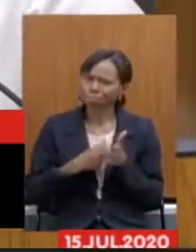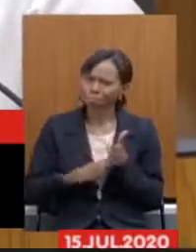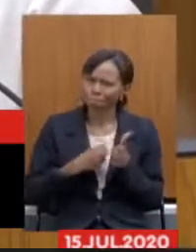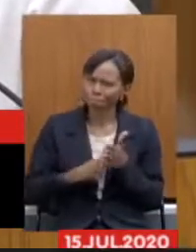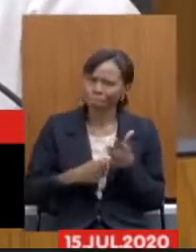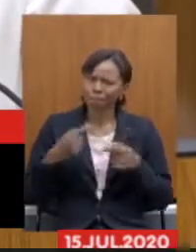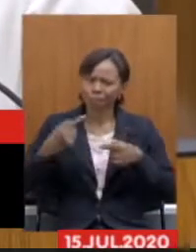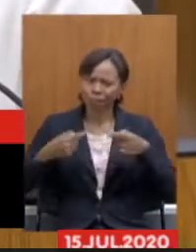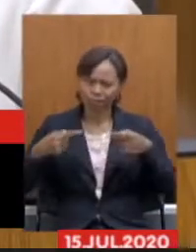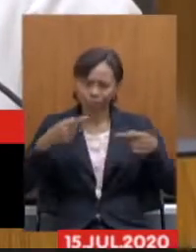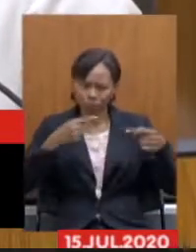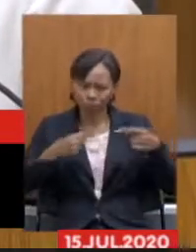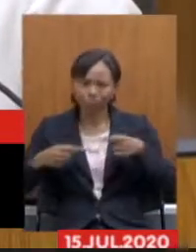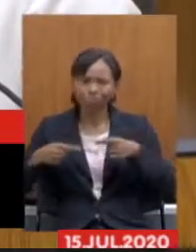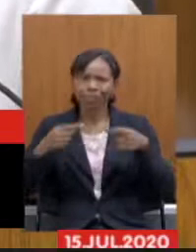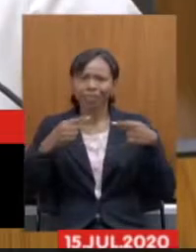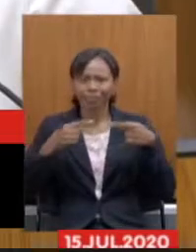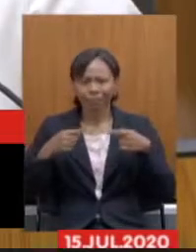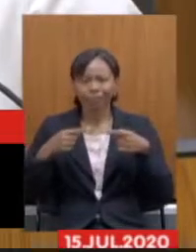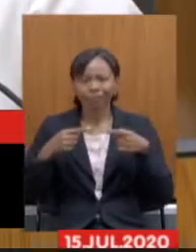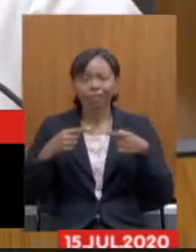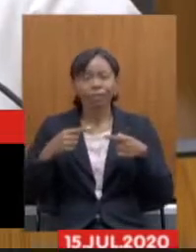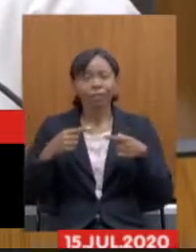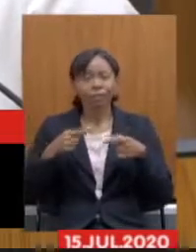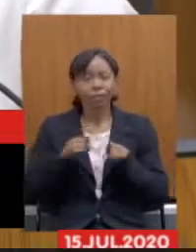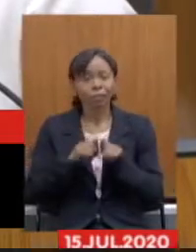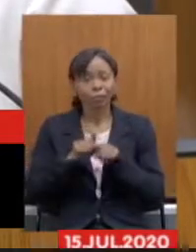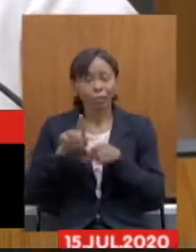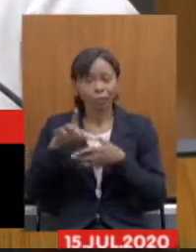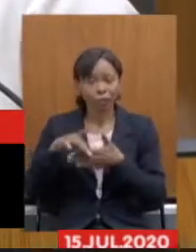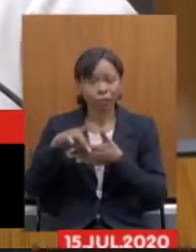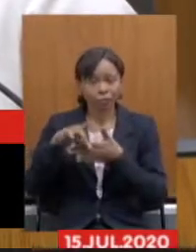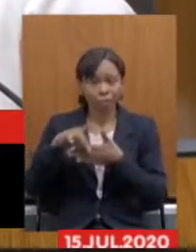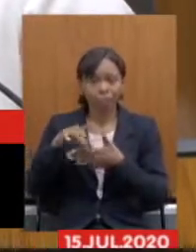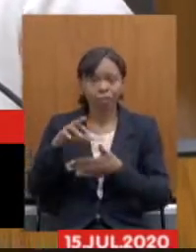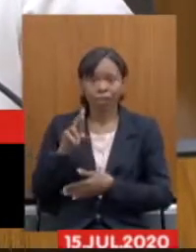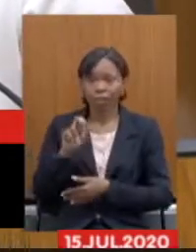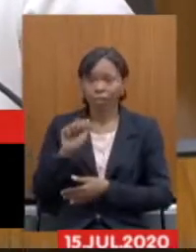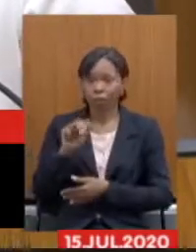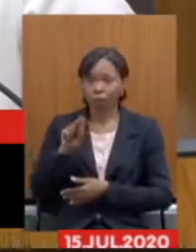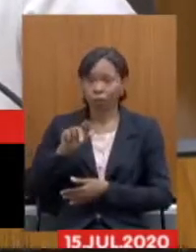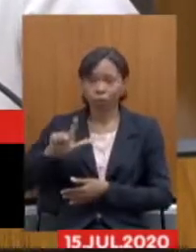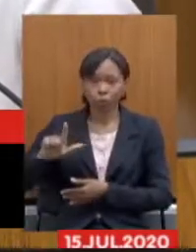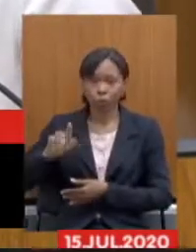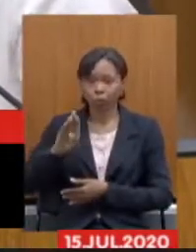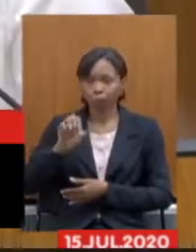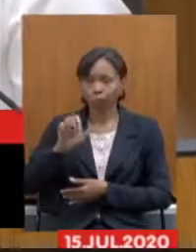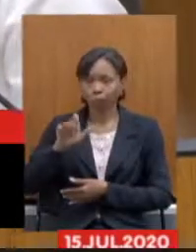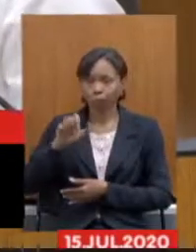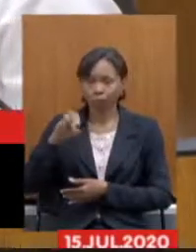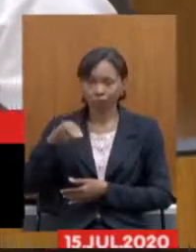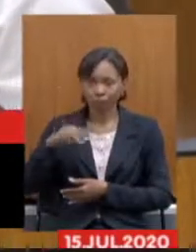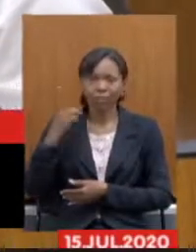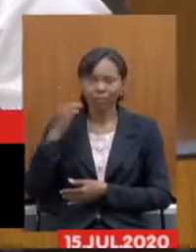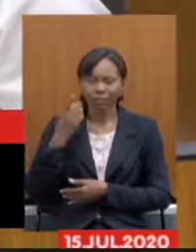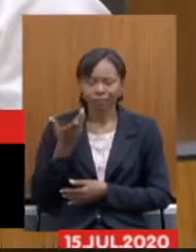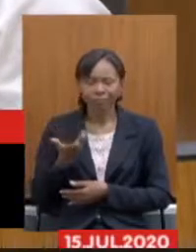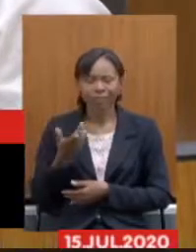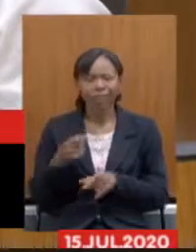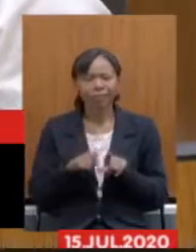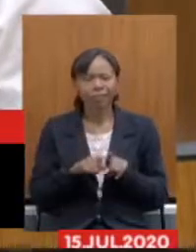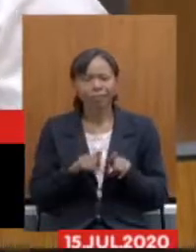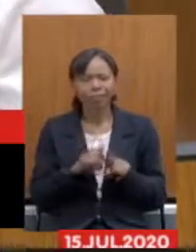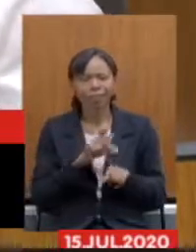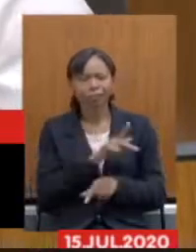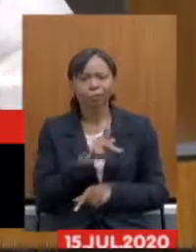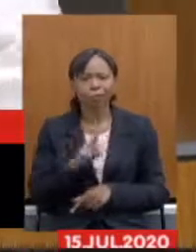discussão nosso líder deputado Raul Belen também tem estado muito presente o deputado